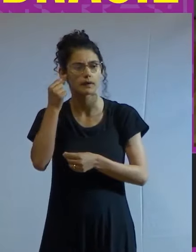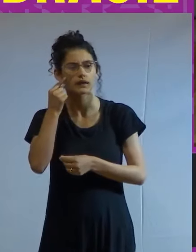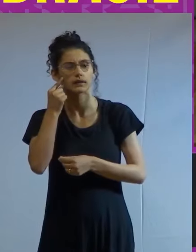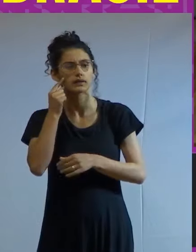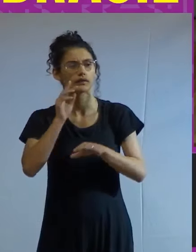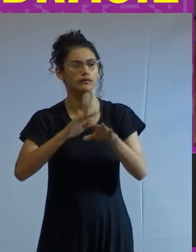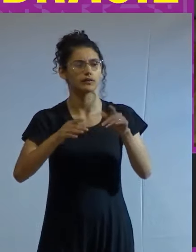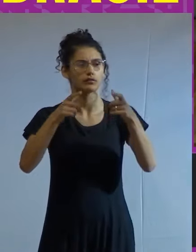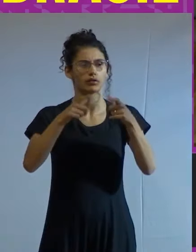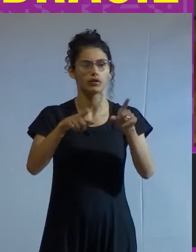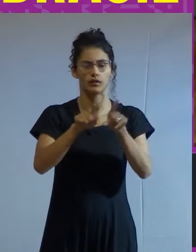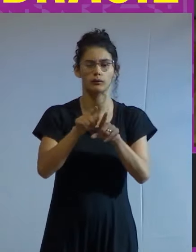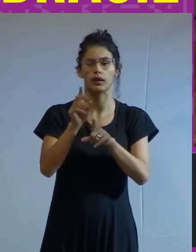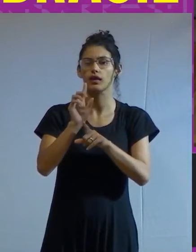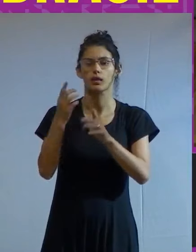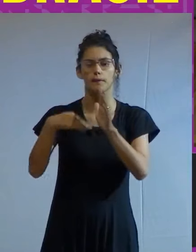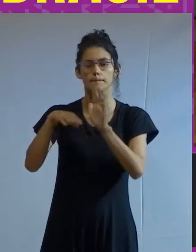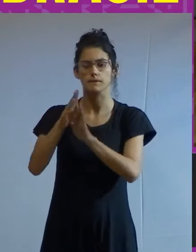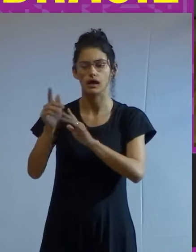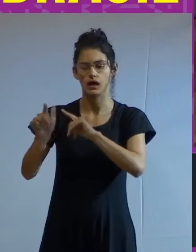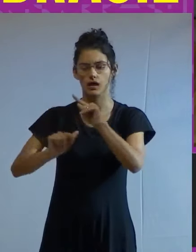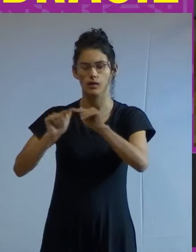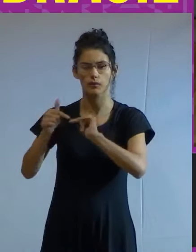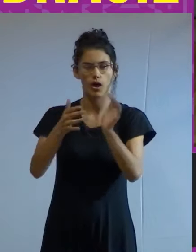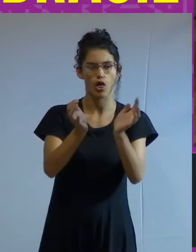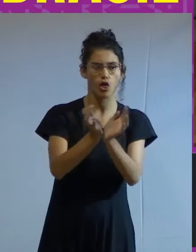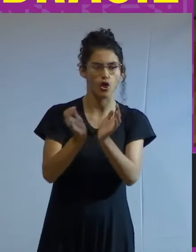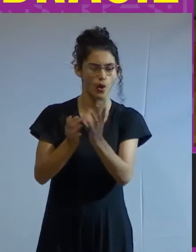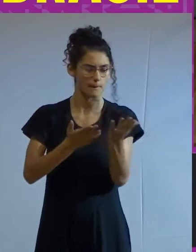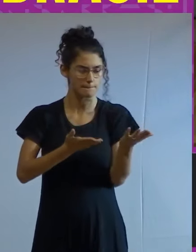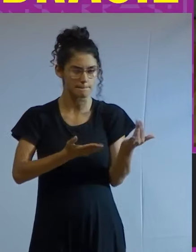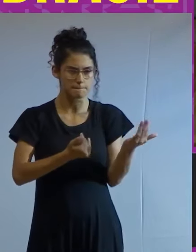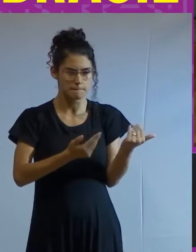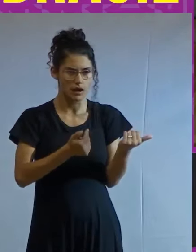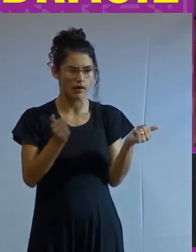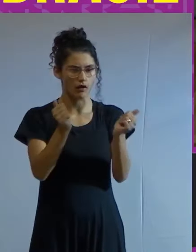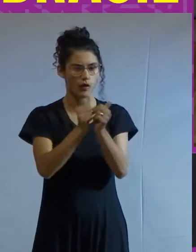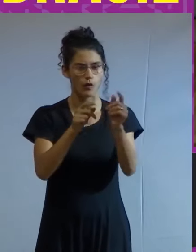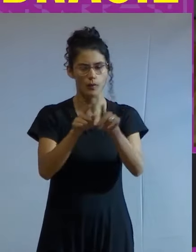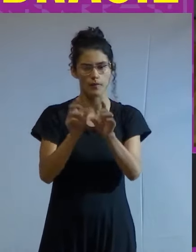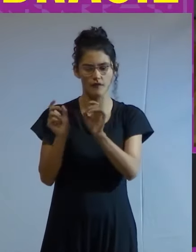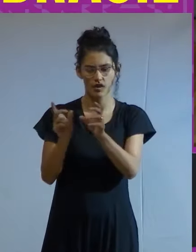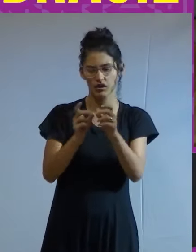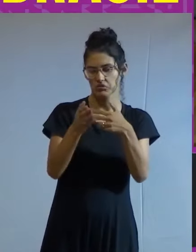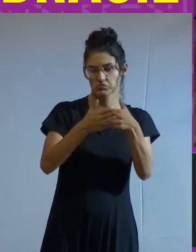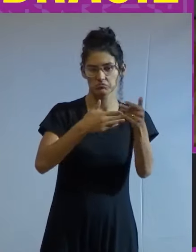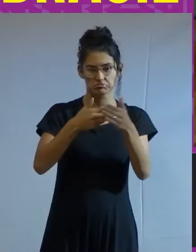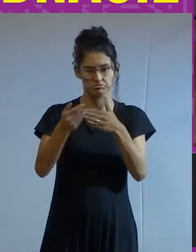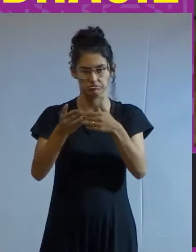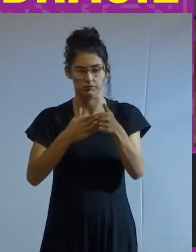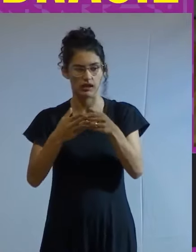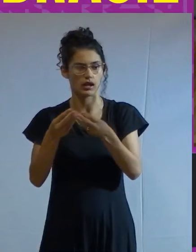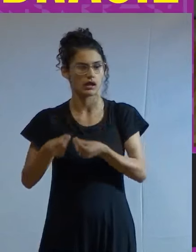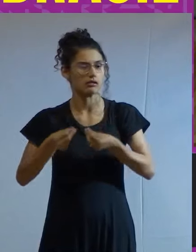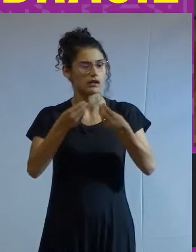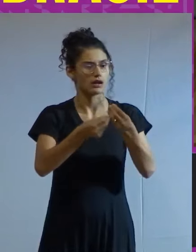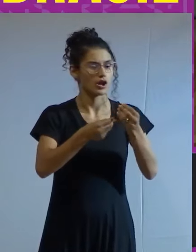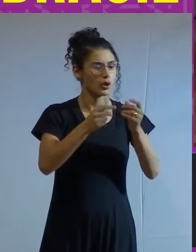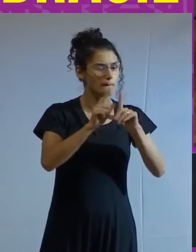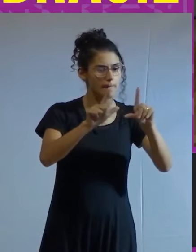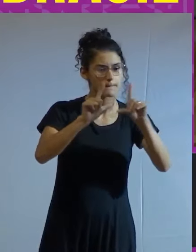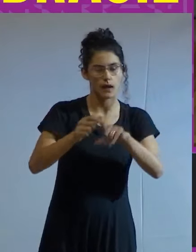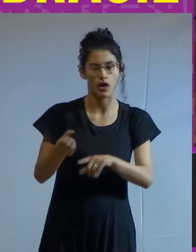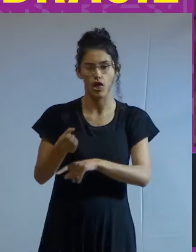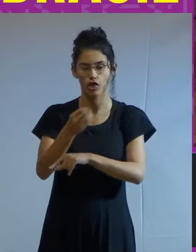ocupação e não mais emprego. Grupo de jovens nos cruzamentos vendendo qualquer coisa, entregando propaganda